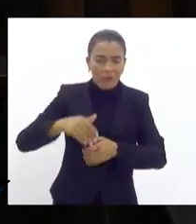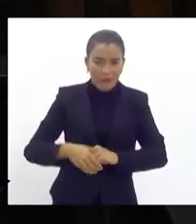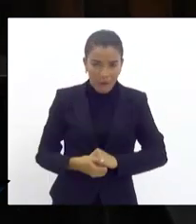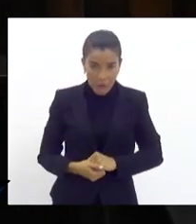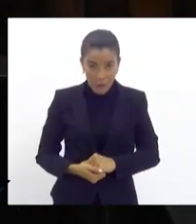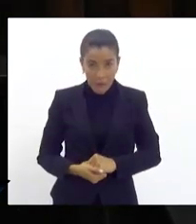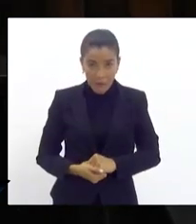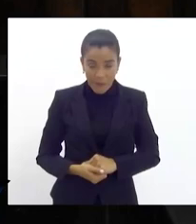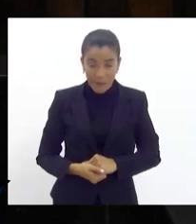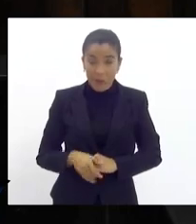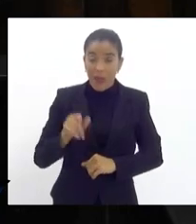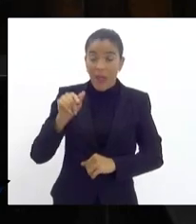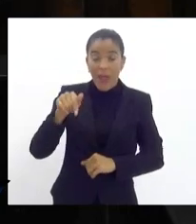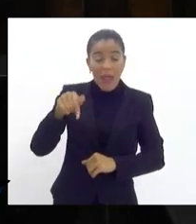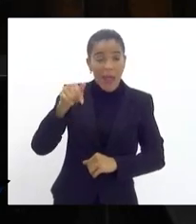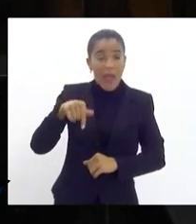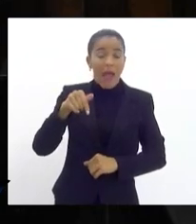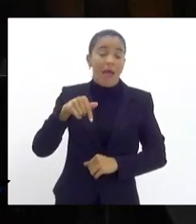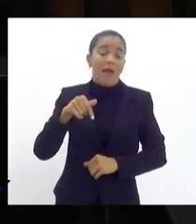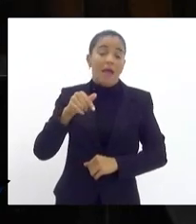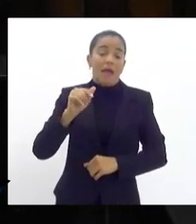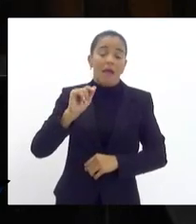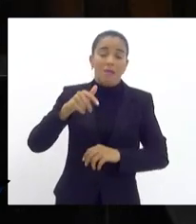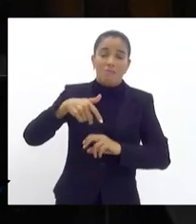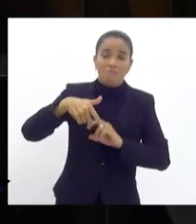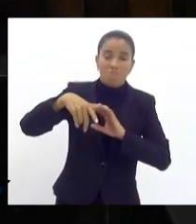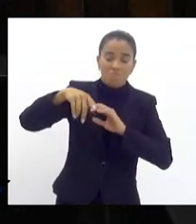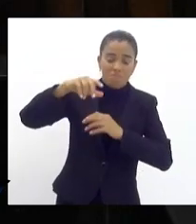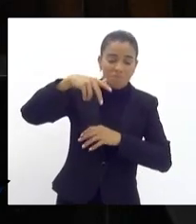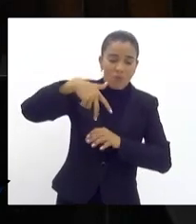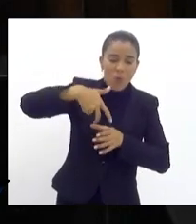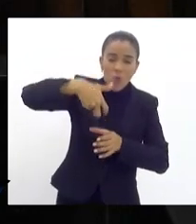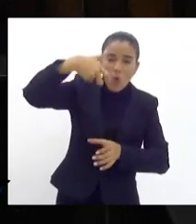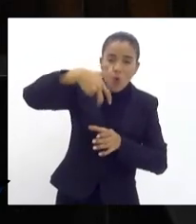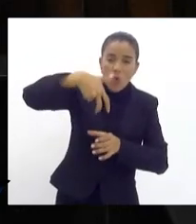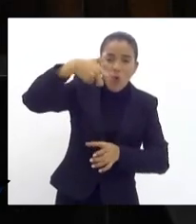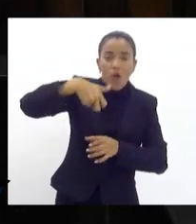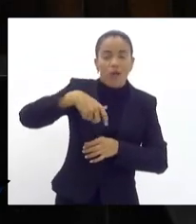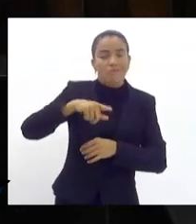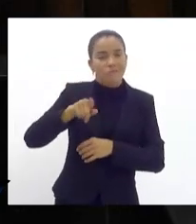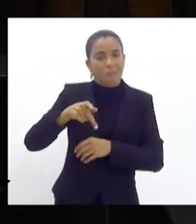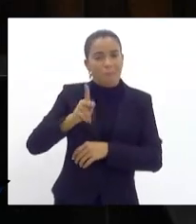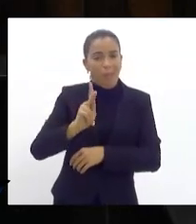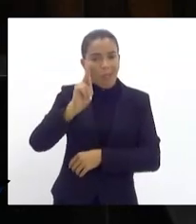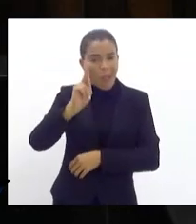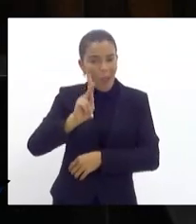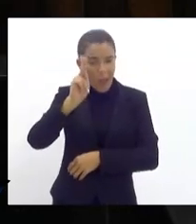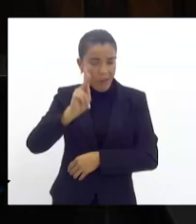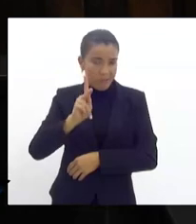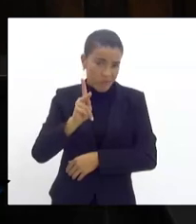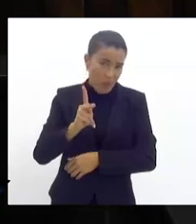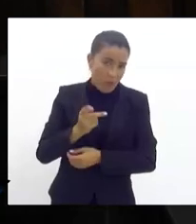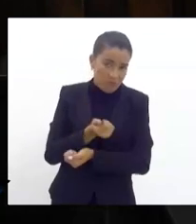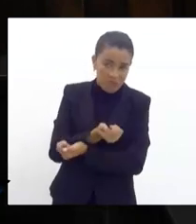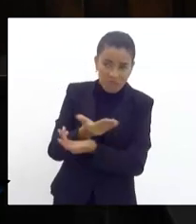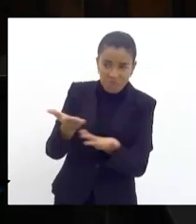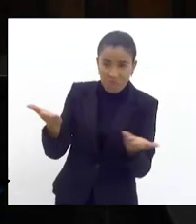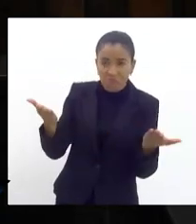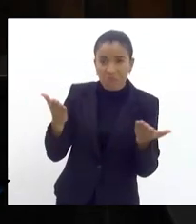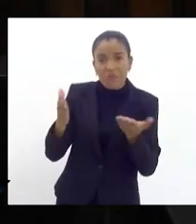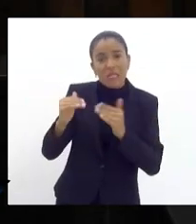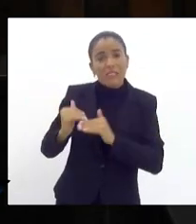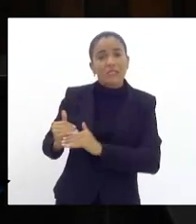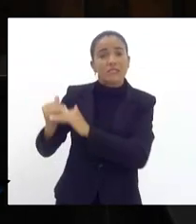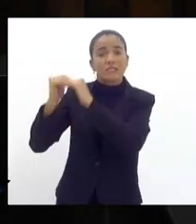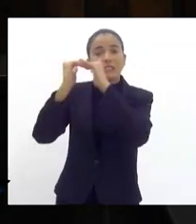A plataforma continental é do país. Então, os resultados dos rodois de partição especiais têm que ser